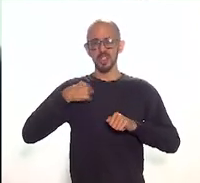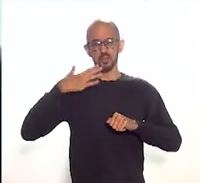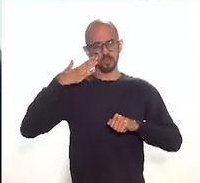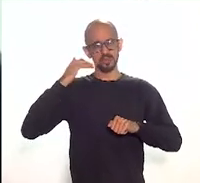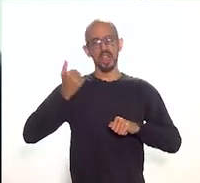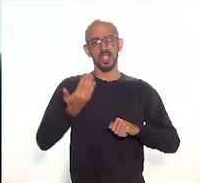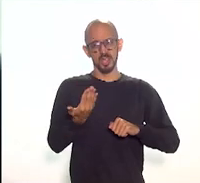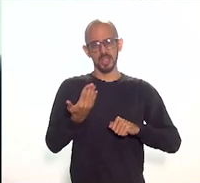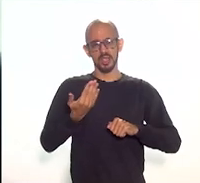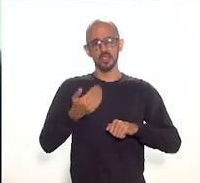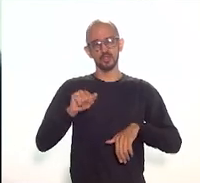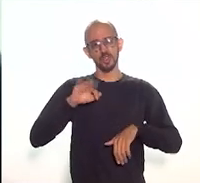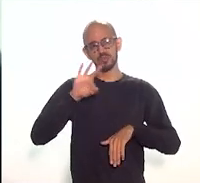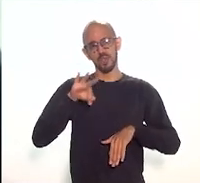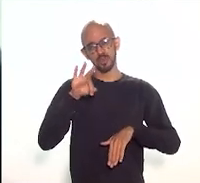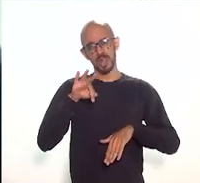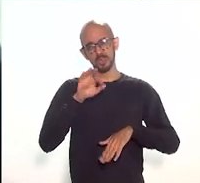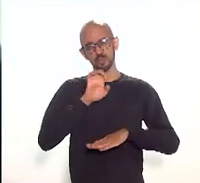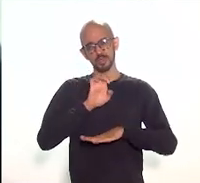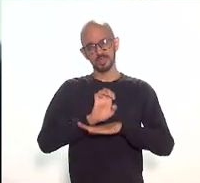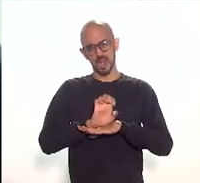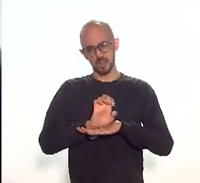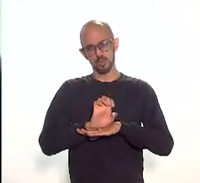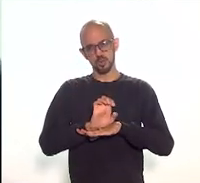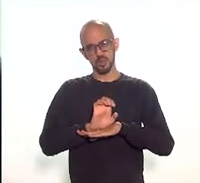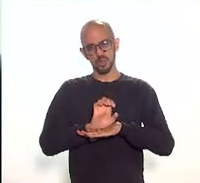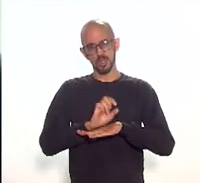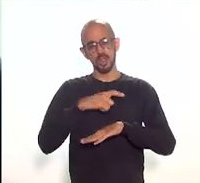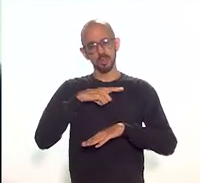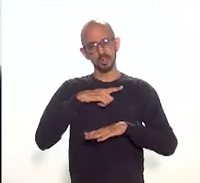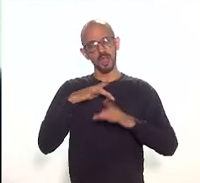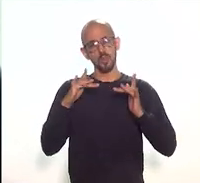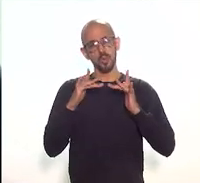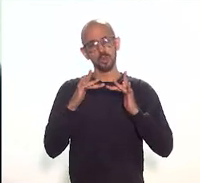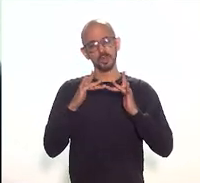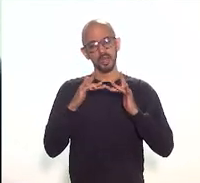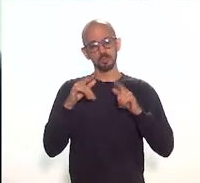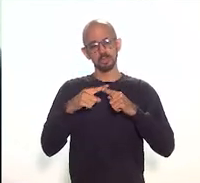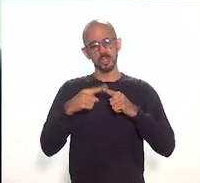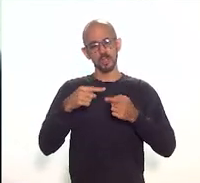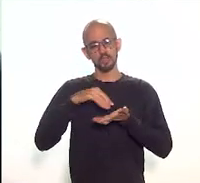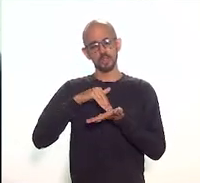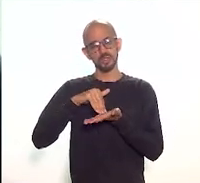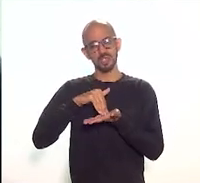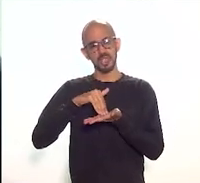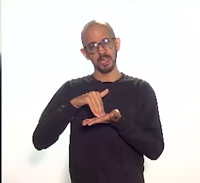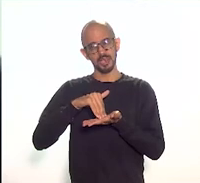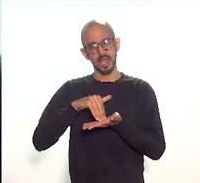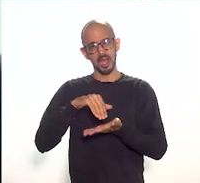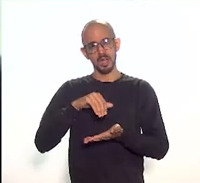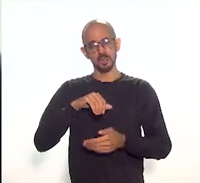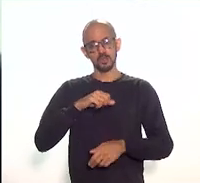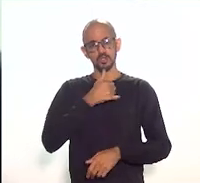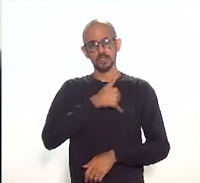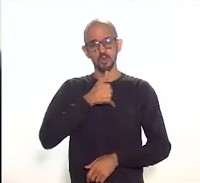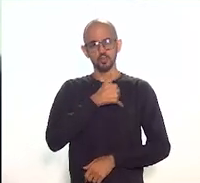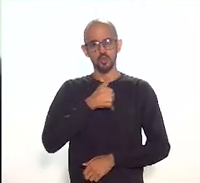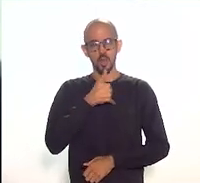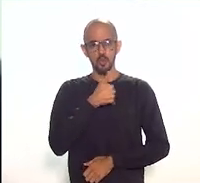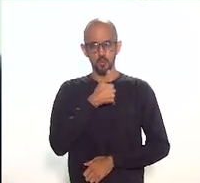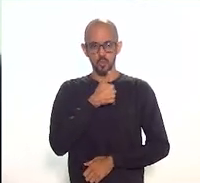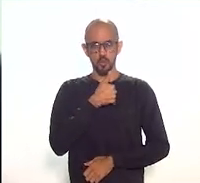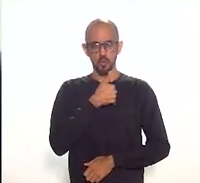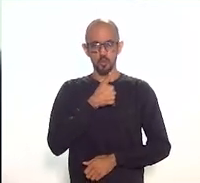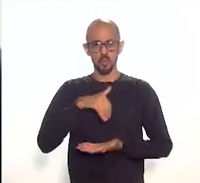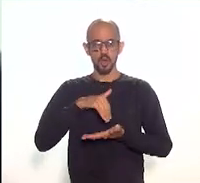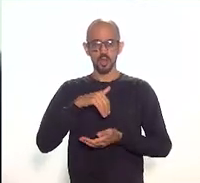e tem uma ligação muito grande com a educação, fui secretário de educação no município de São João de Miriti, então, tem um vínculo muito grande e